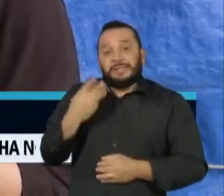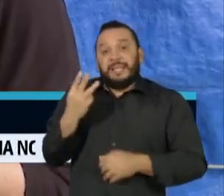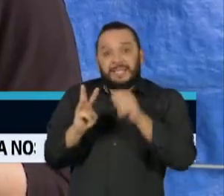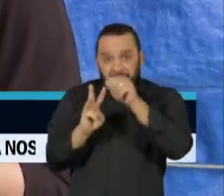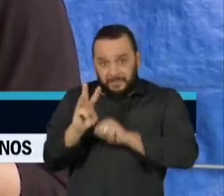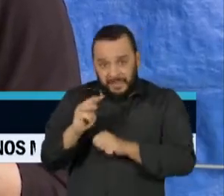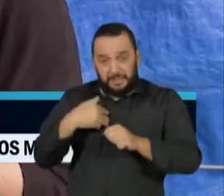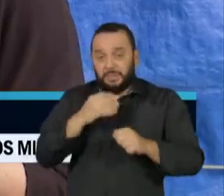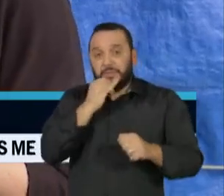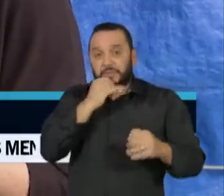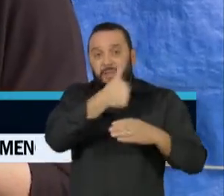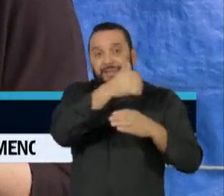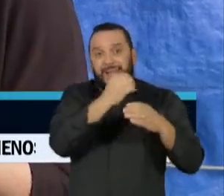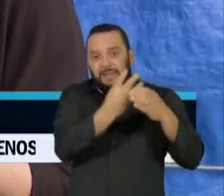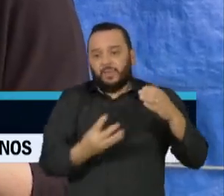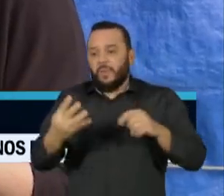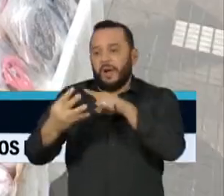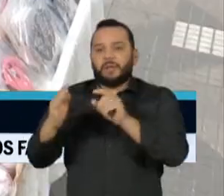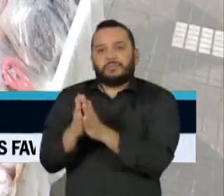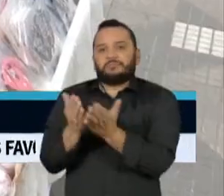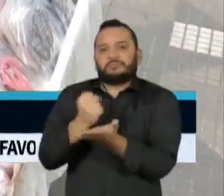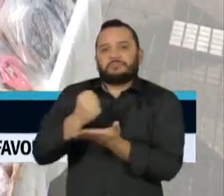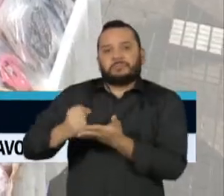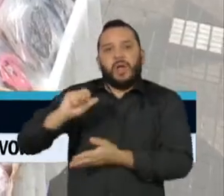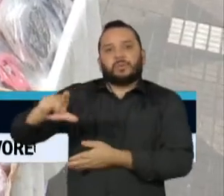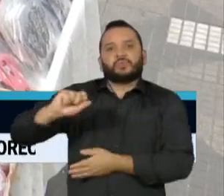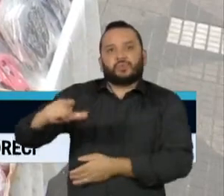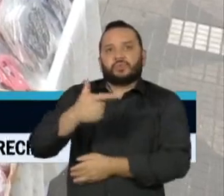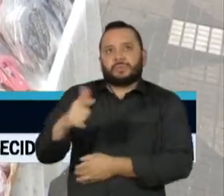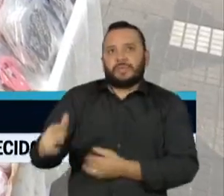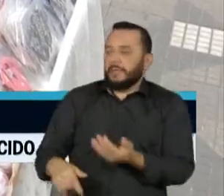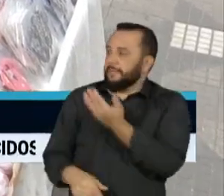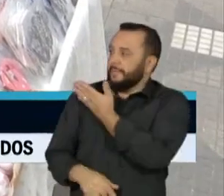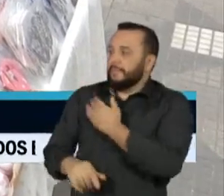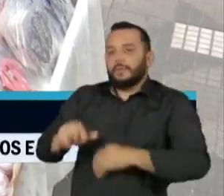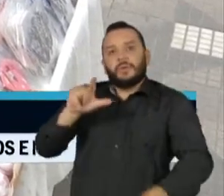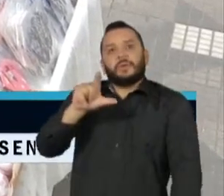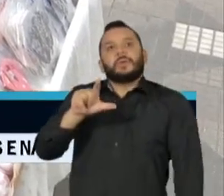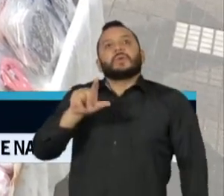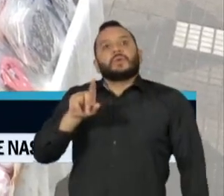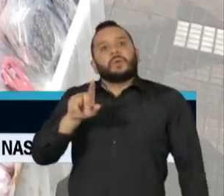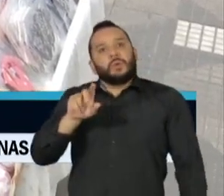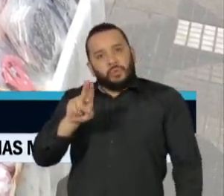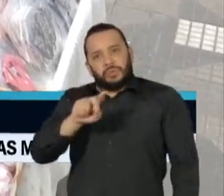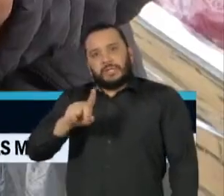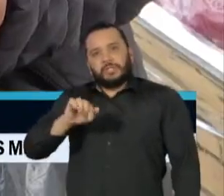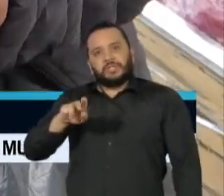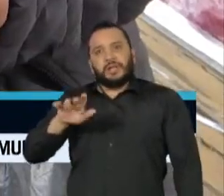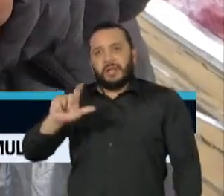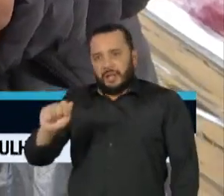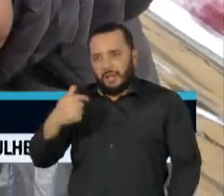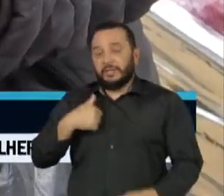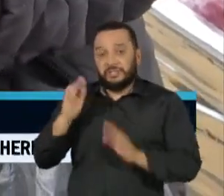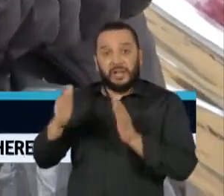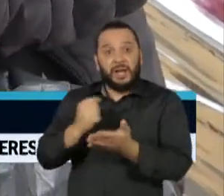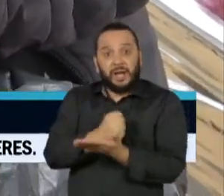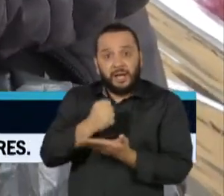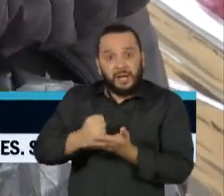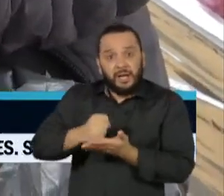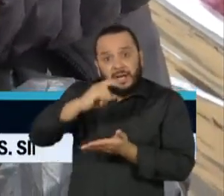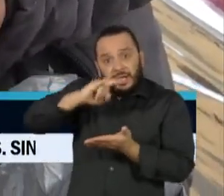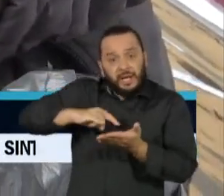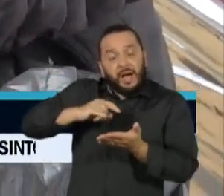dez trabalhavam sem carteira assinada. Como a Lusângela, que teve o último registro em carteira há 20 anos,